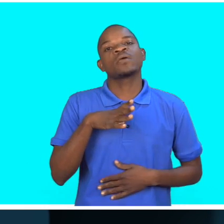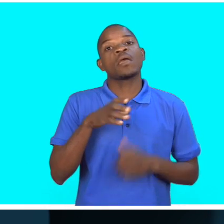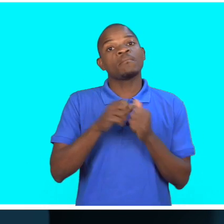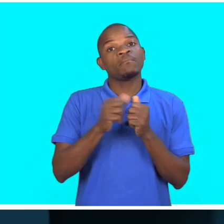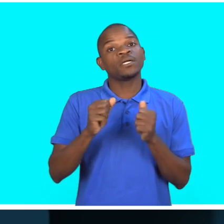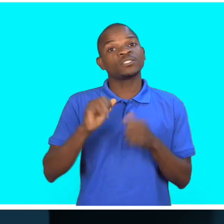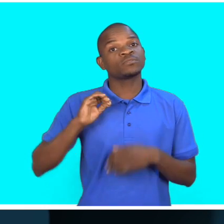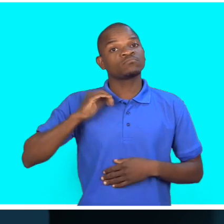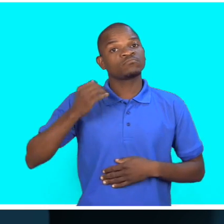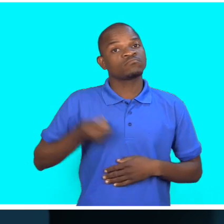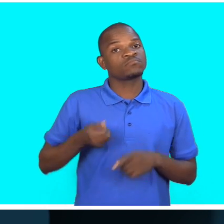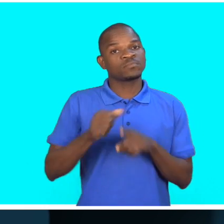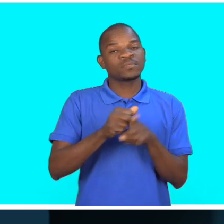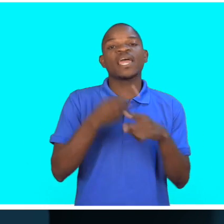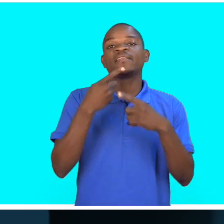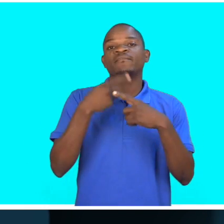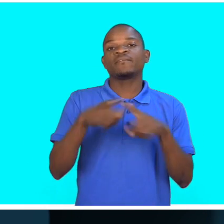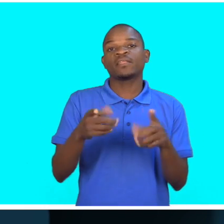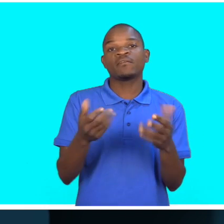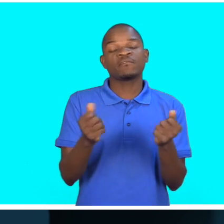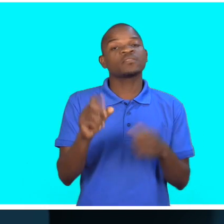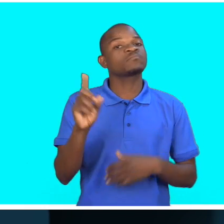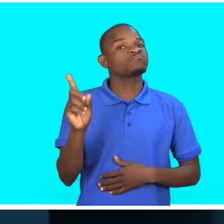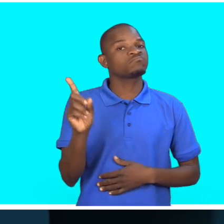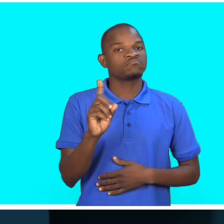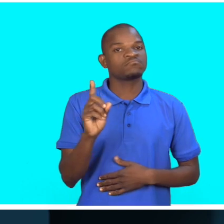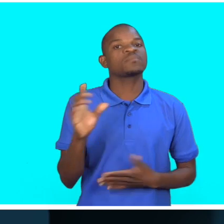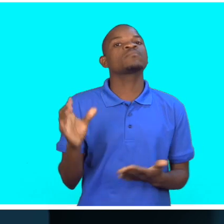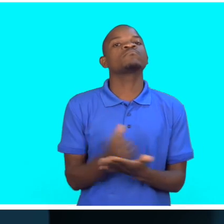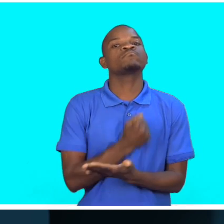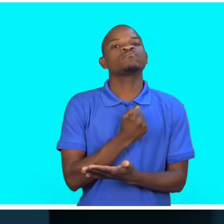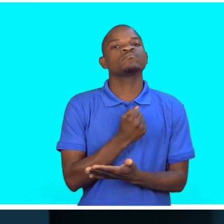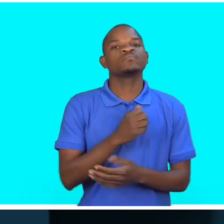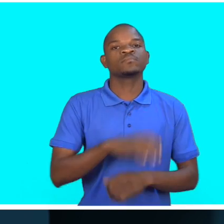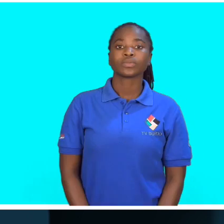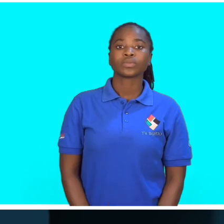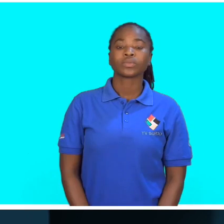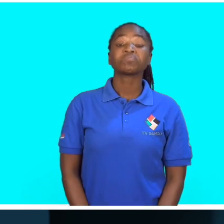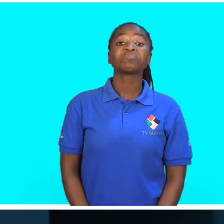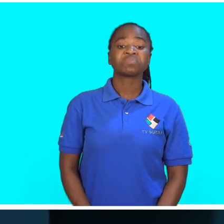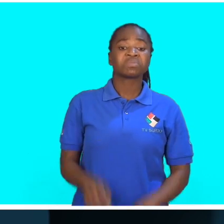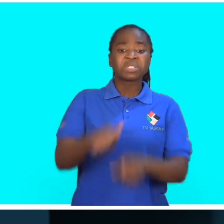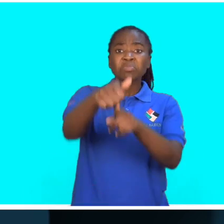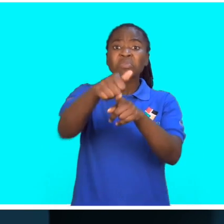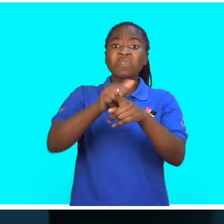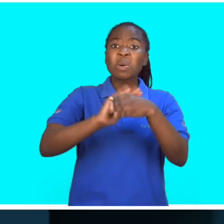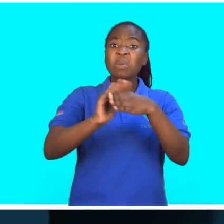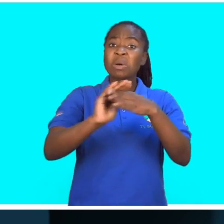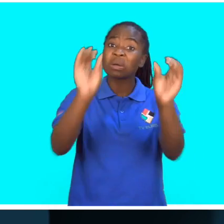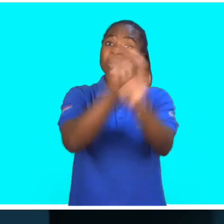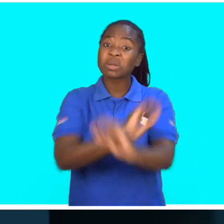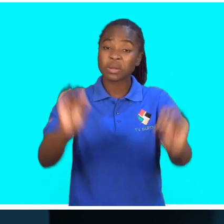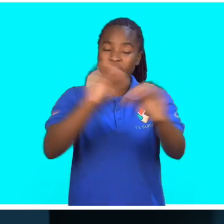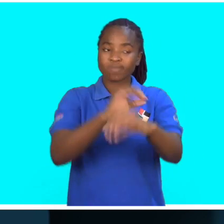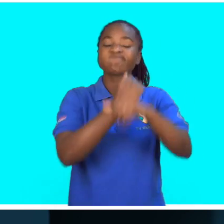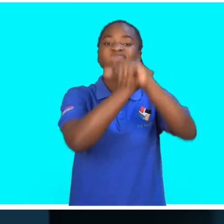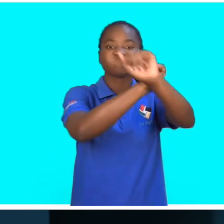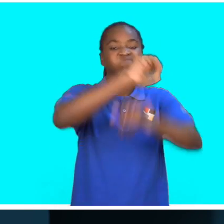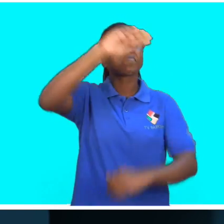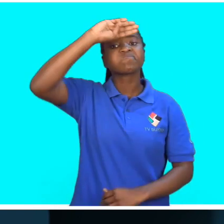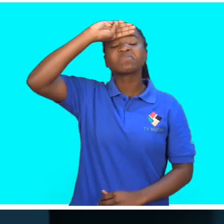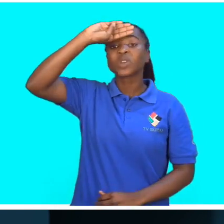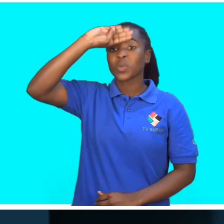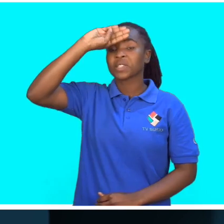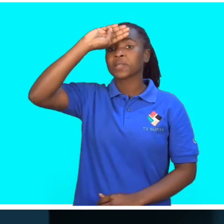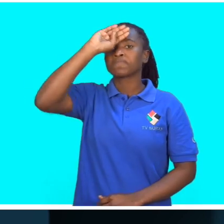feminino já é diferente, não é tão fácil da pessoa obter como o masculino. O preservativo não somente é utilizado